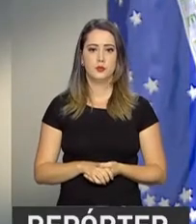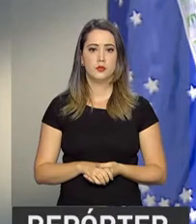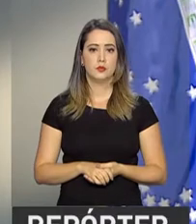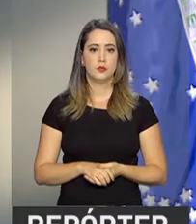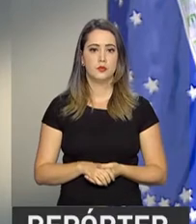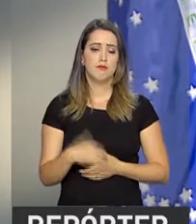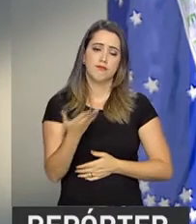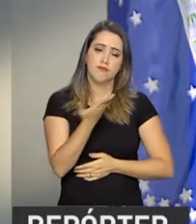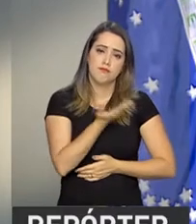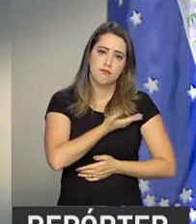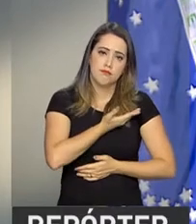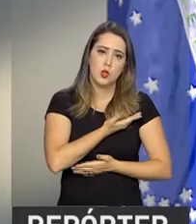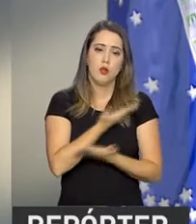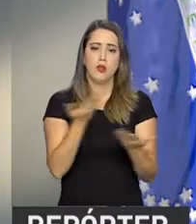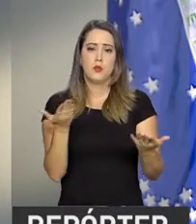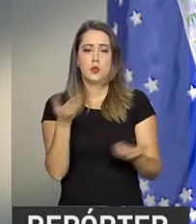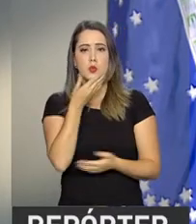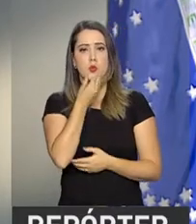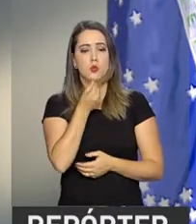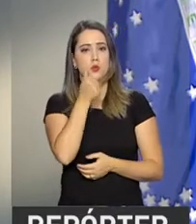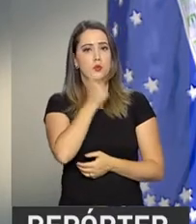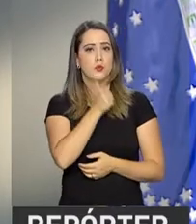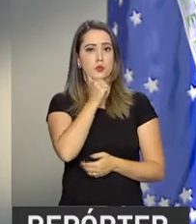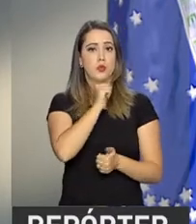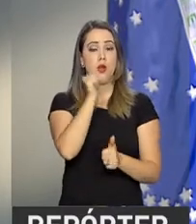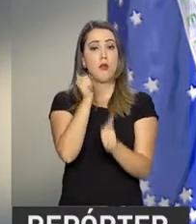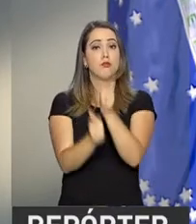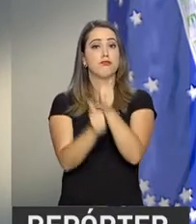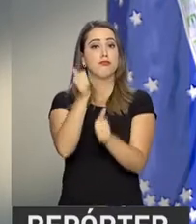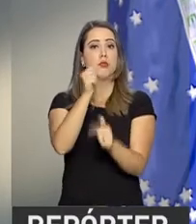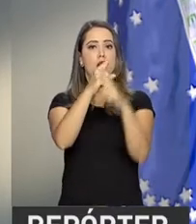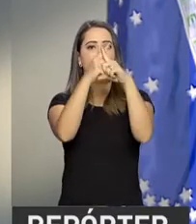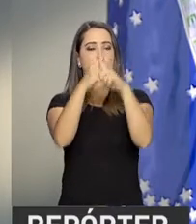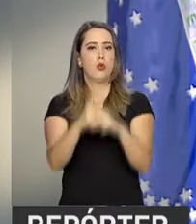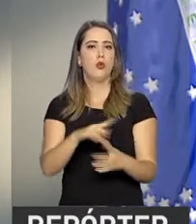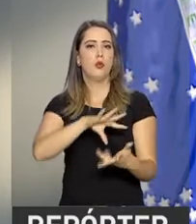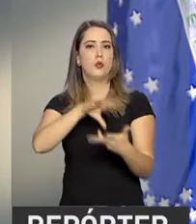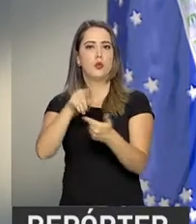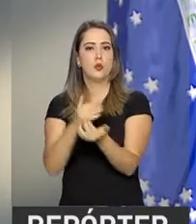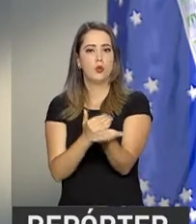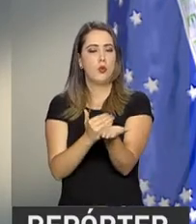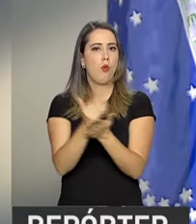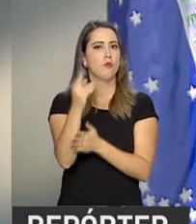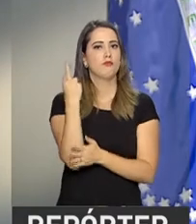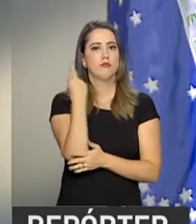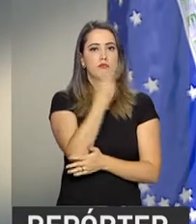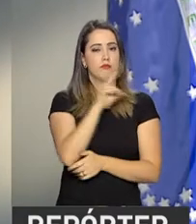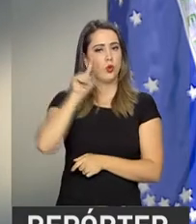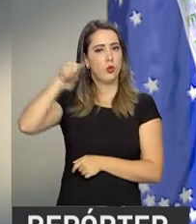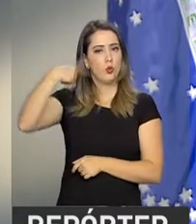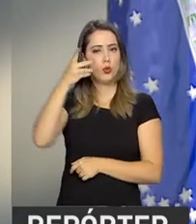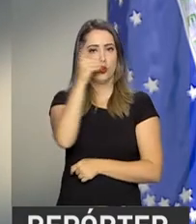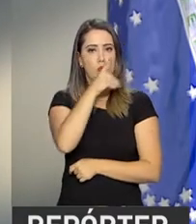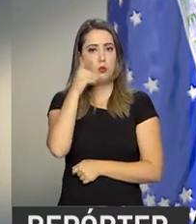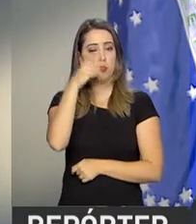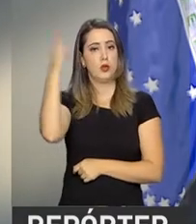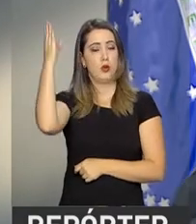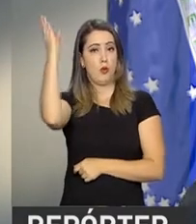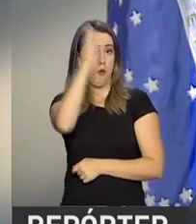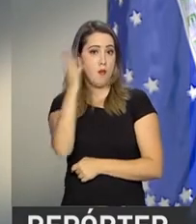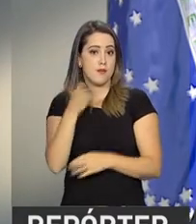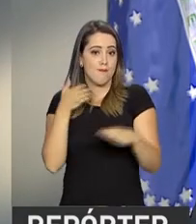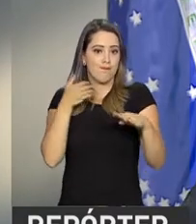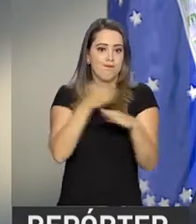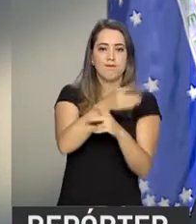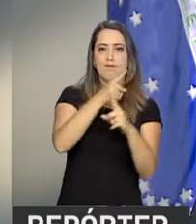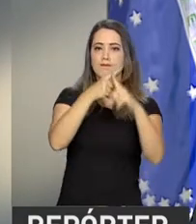Meus amigos, minhas amigas, a Copa do Mundo começou na Rússia. No próximo domingo, o Brasil entra em campo. Somos